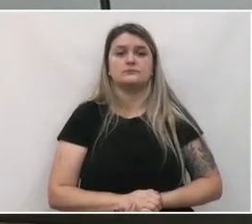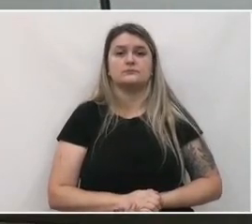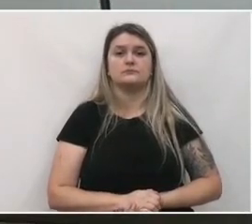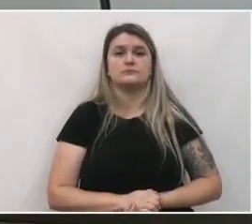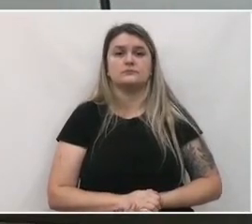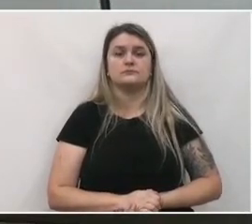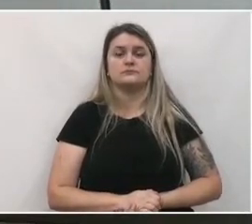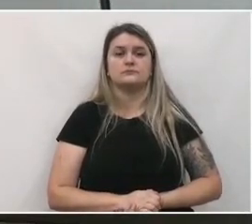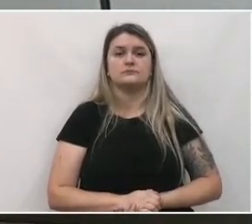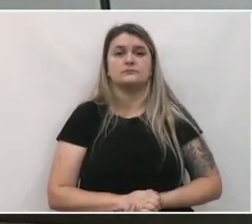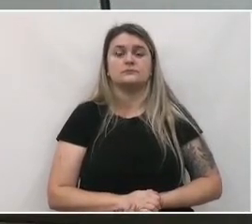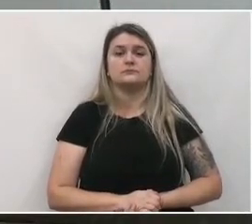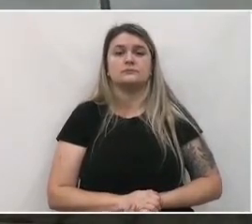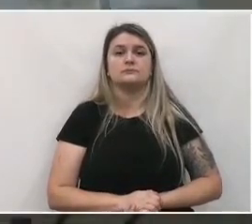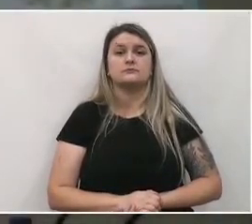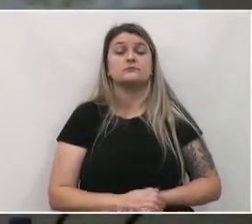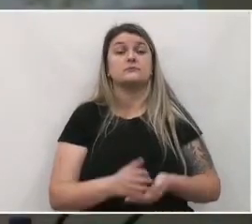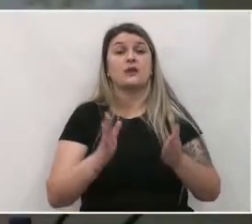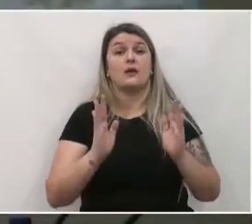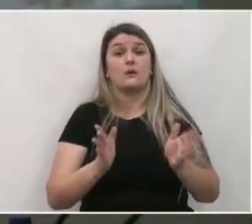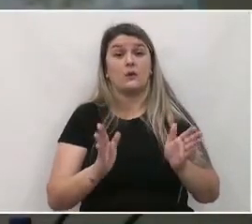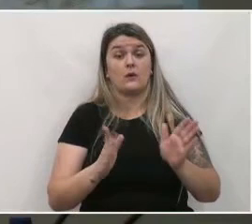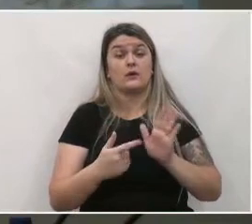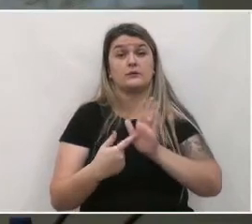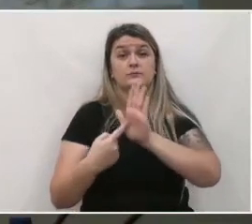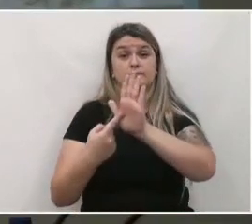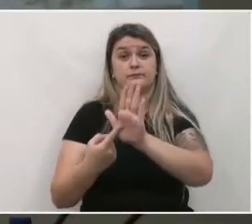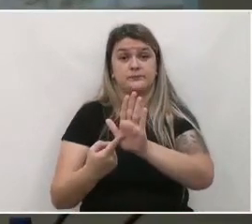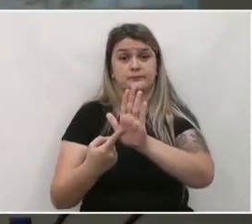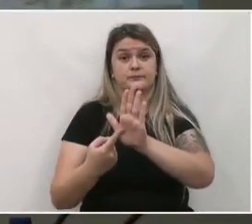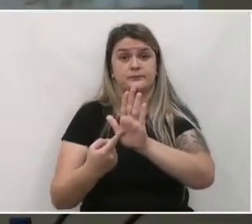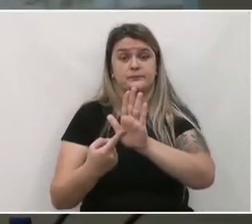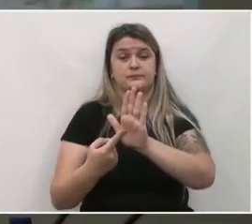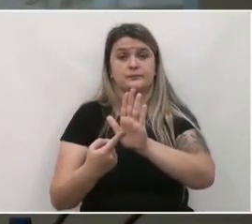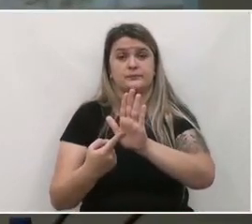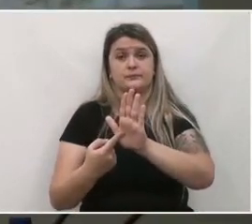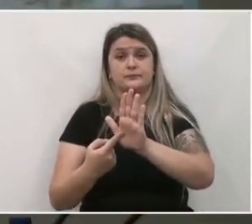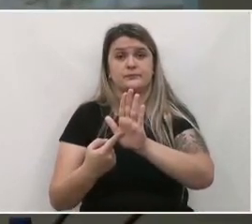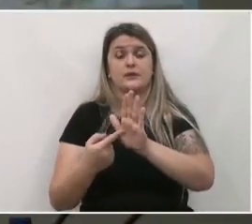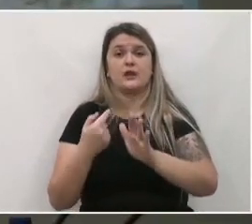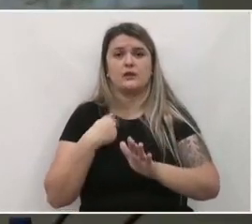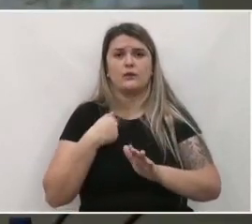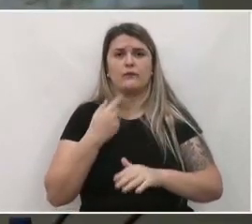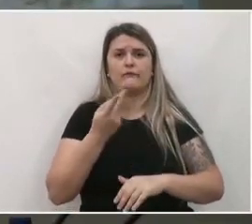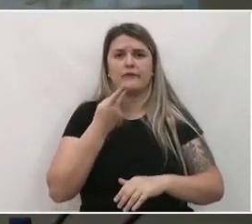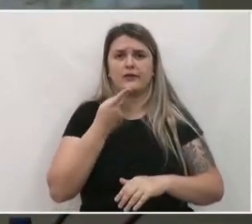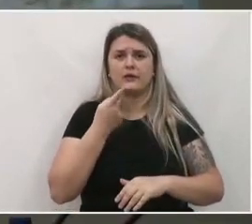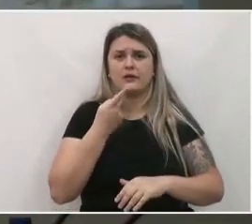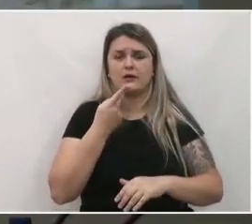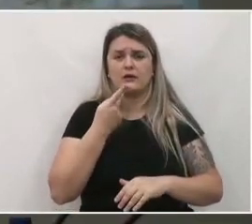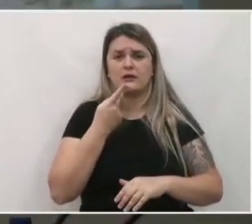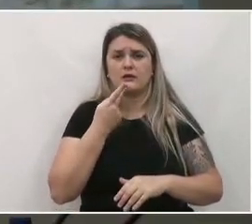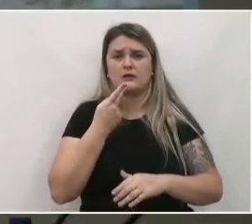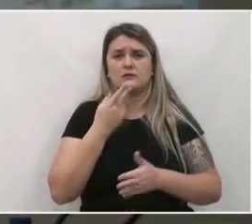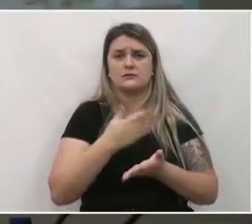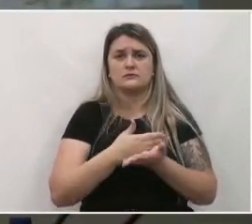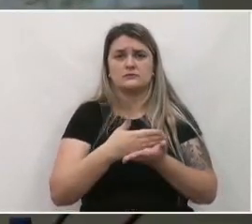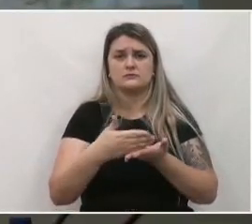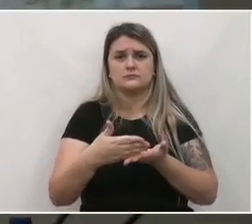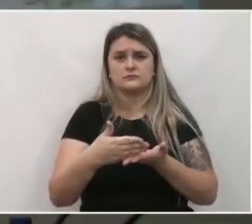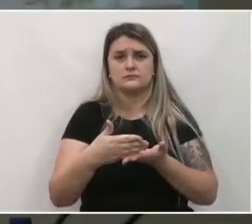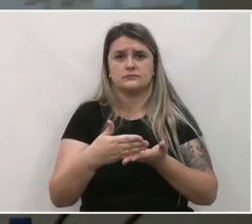Vamos agora passar a... Eu mencionei aqui, inicialmente,